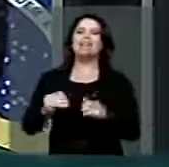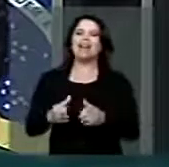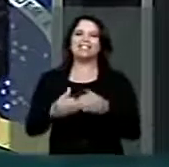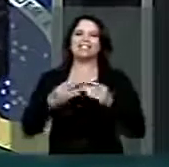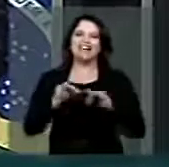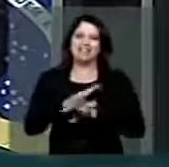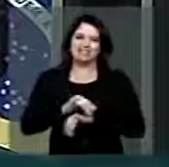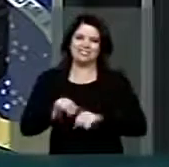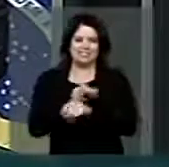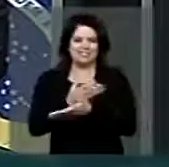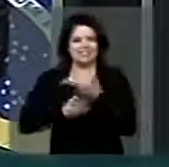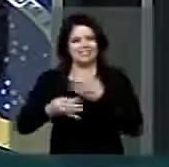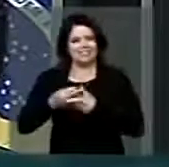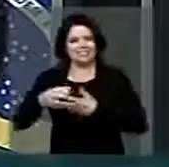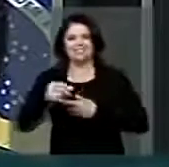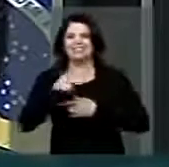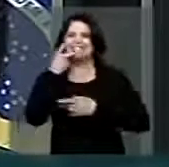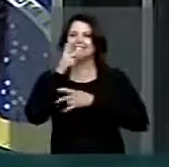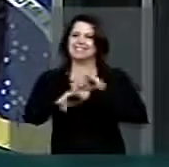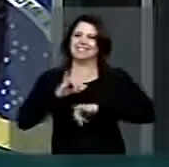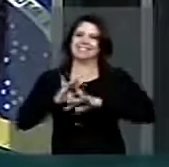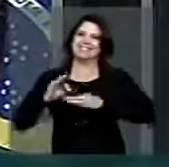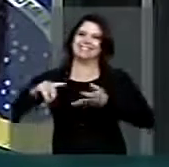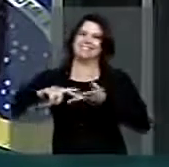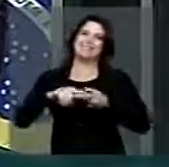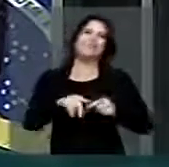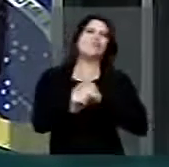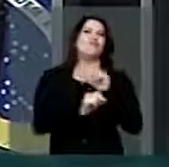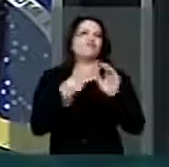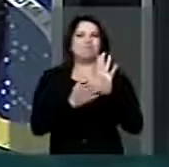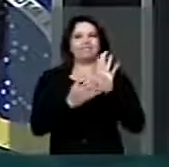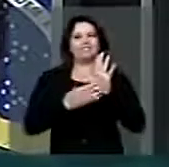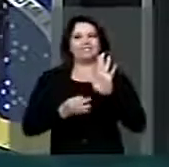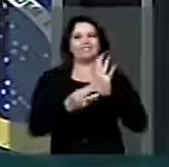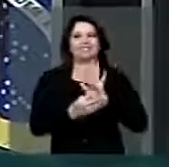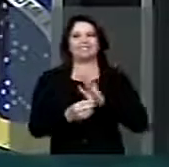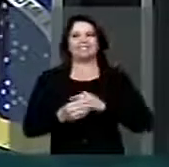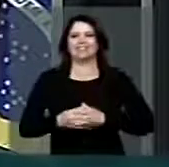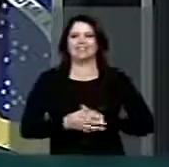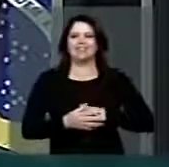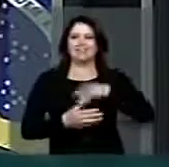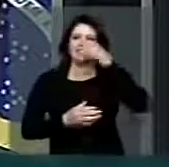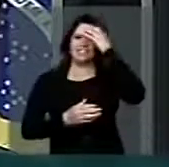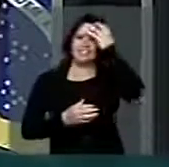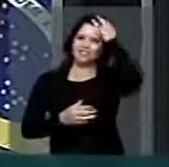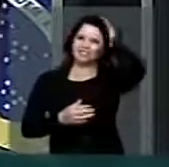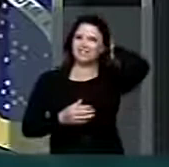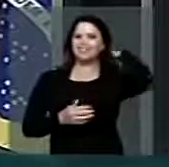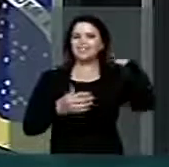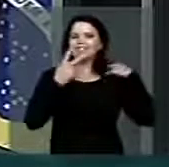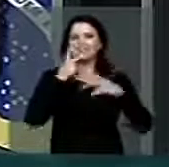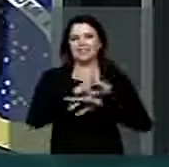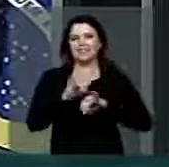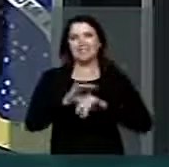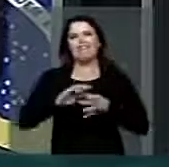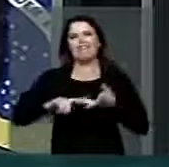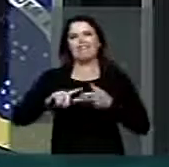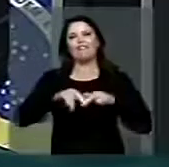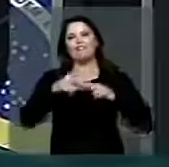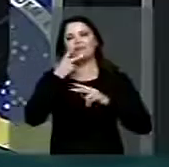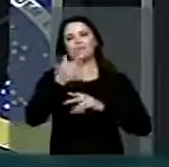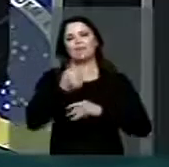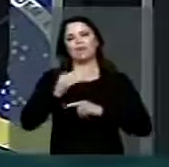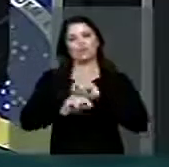eu penso que ela atende melhor aos propósitos da proposta que está em mesa. Atende melhor porque